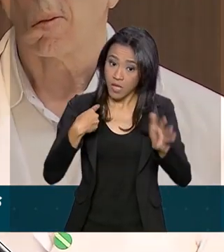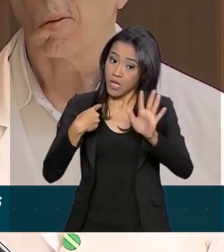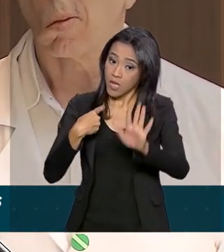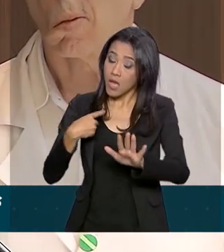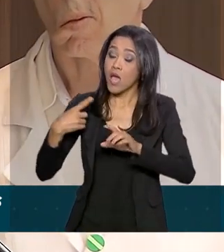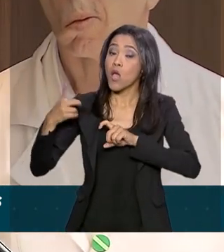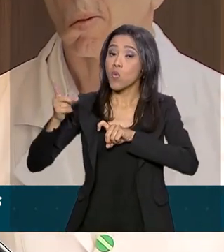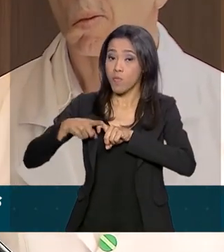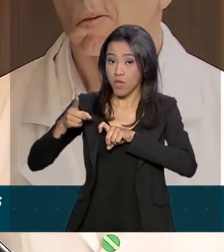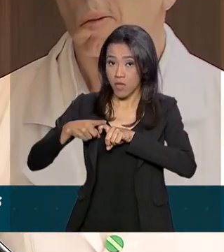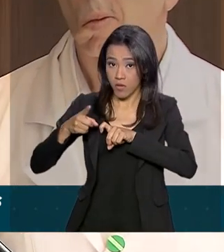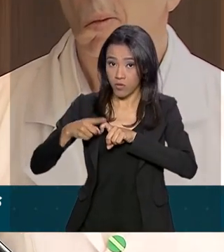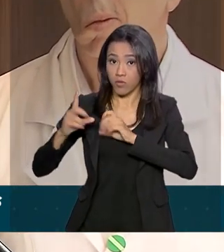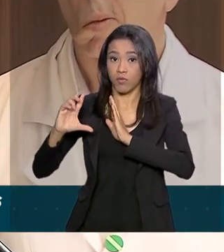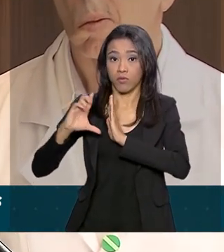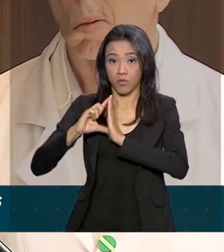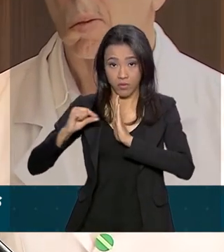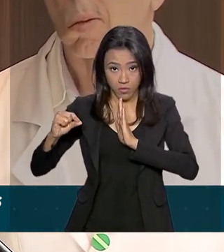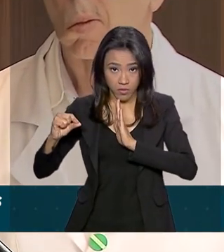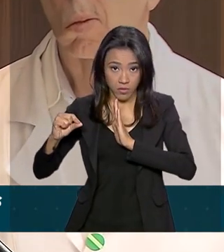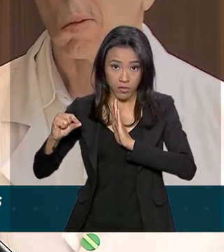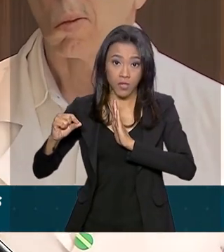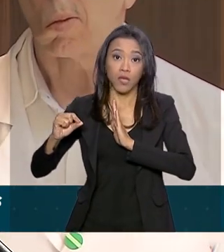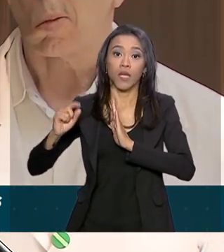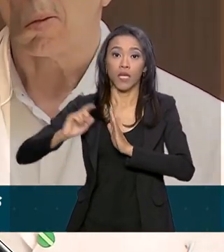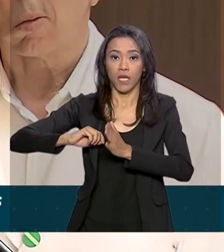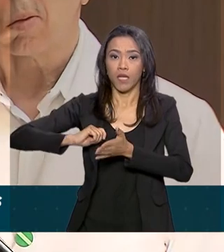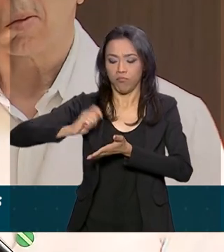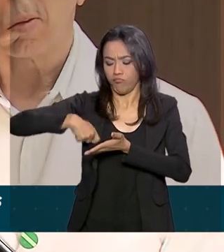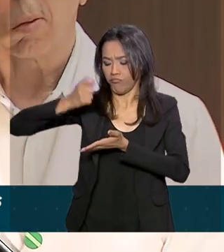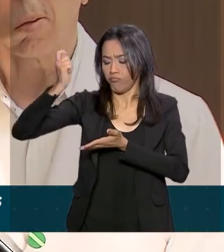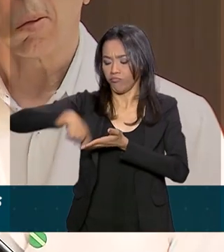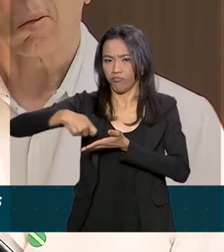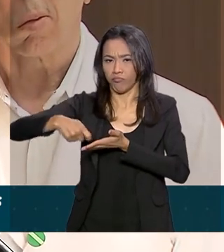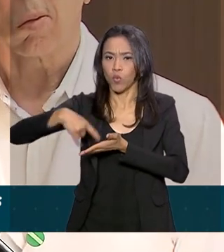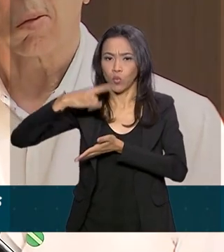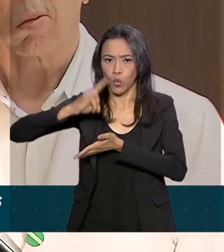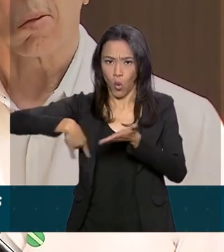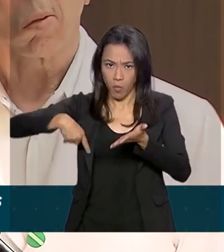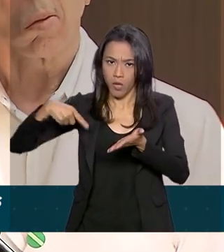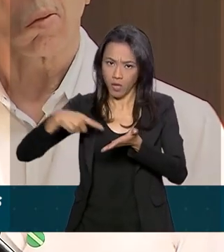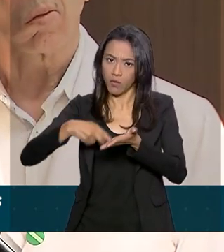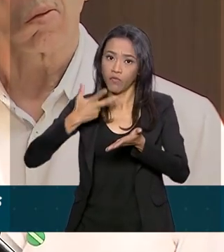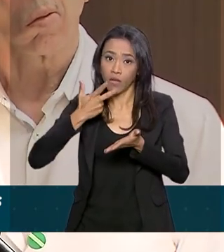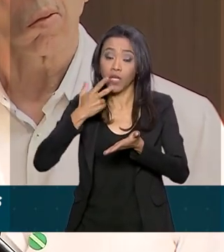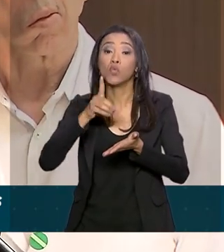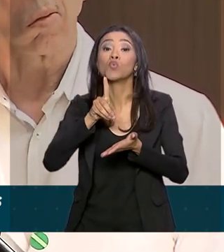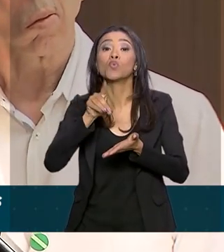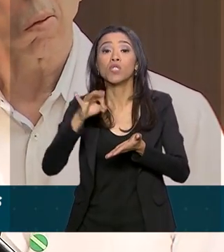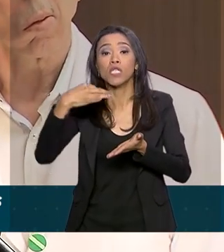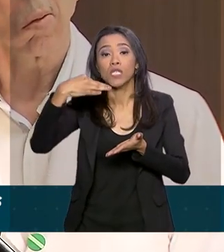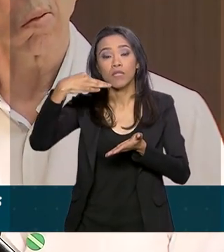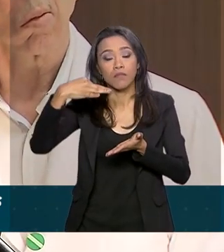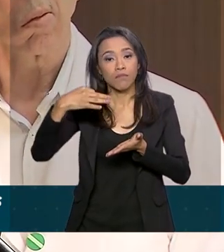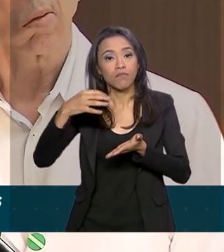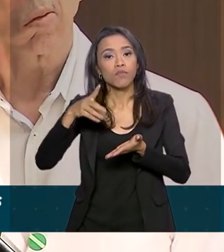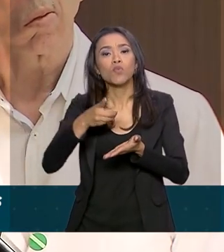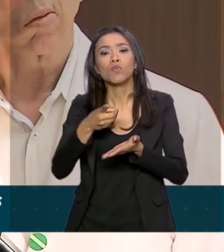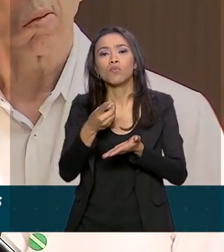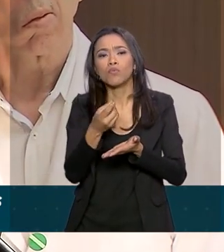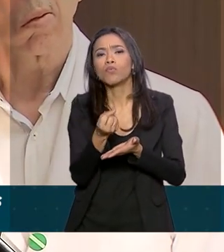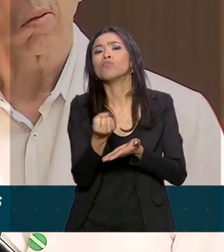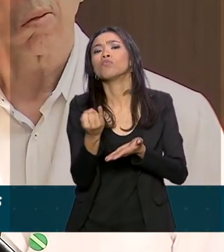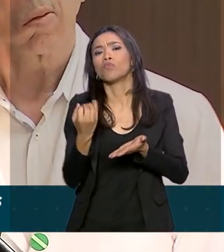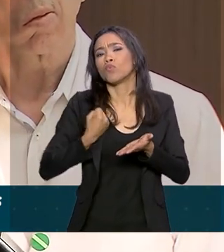presidência, firma um novo documento, determina o número X de dias e aí se